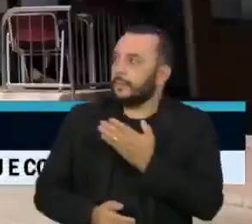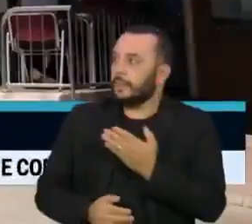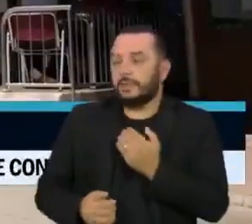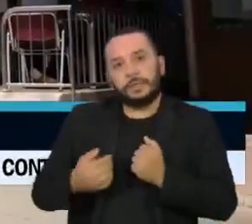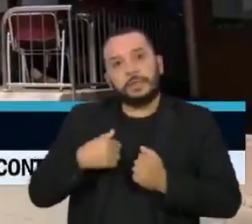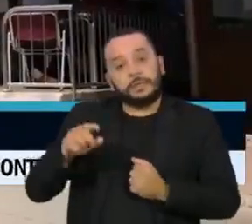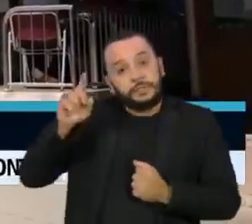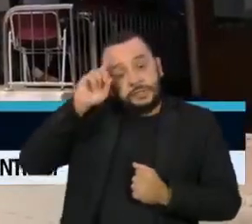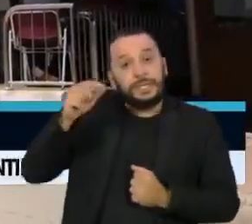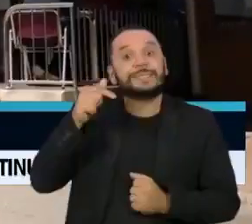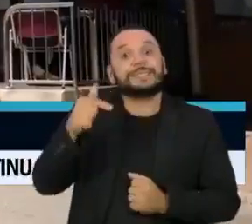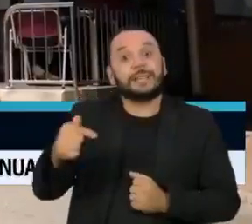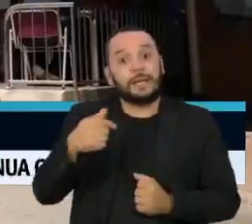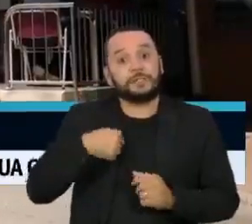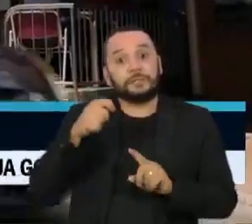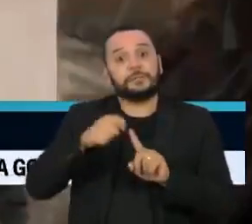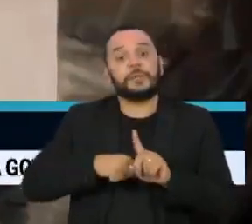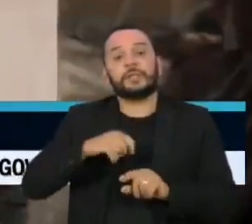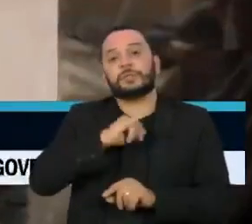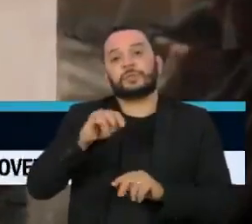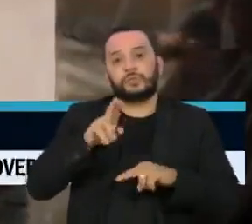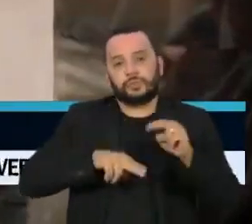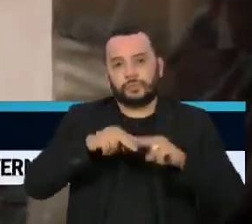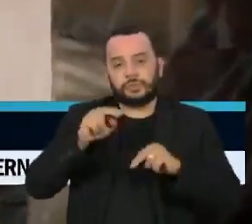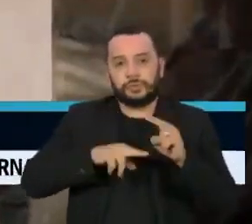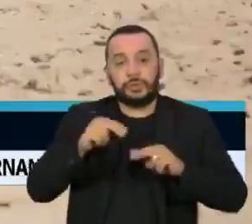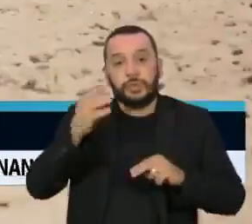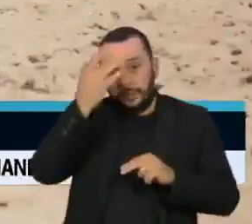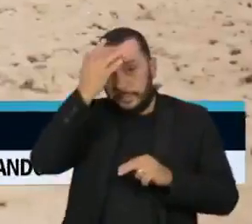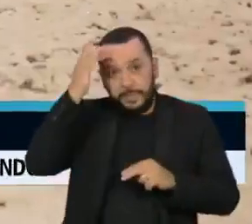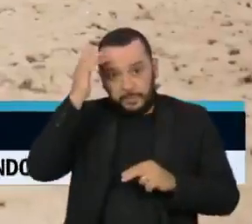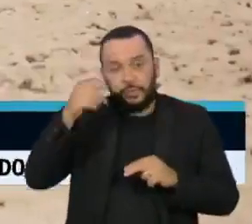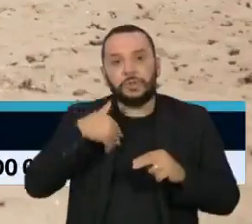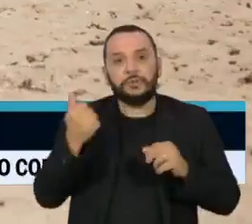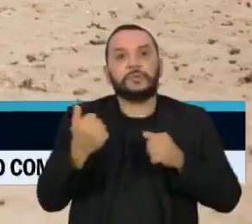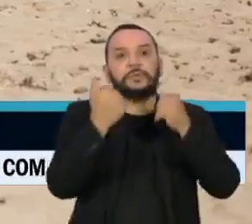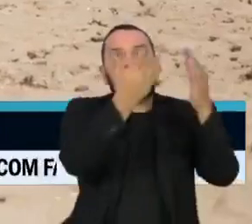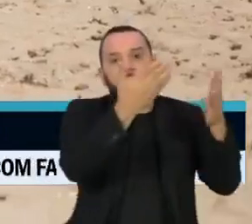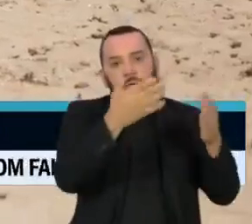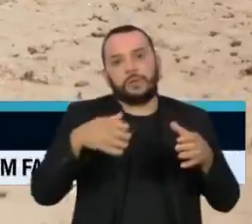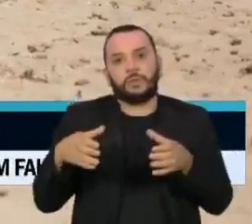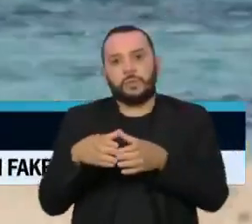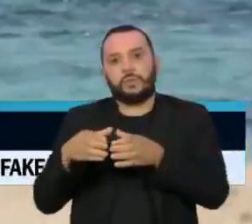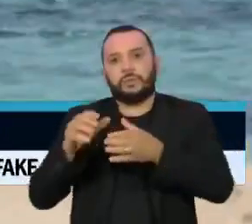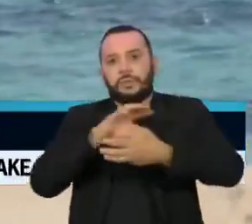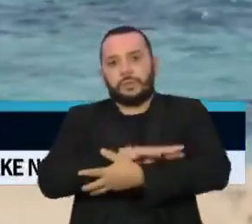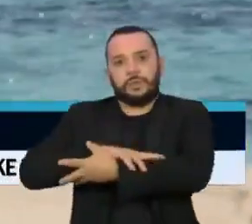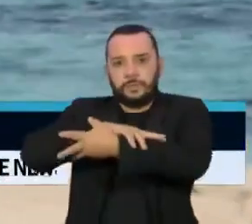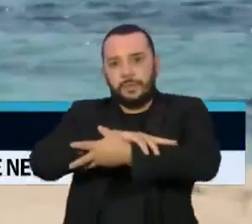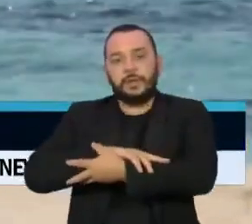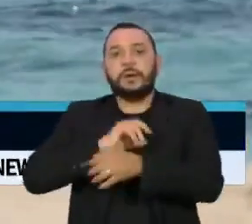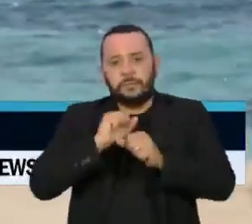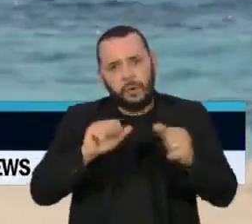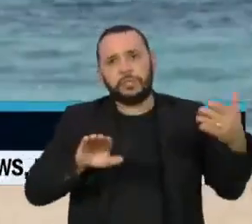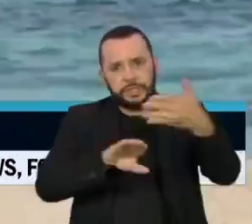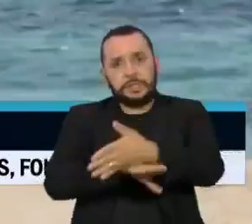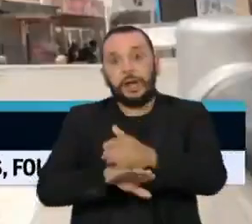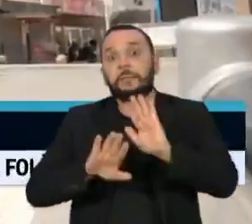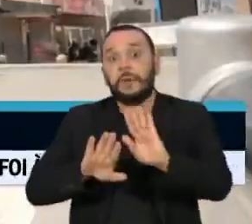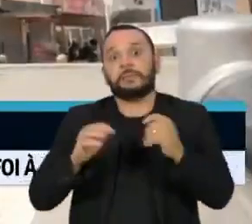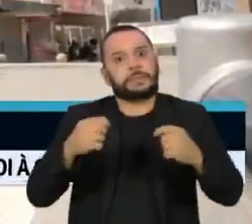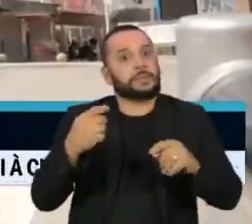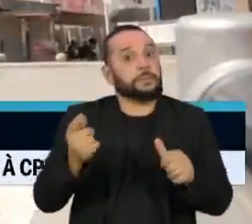7 de junho, a entrada de pessoas de países de fora do bloco europeu vai ser permitida, desde que estejam totalmente imunizadas.